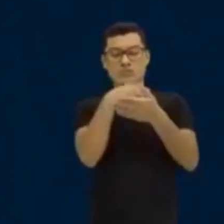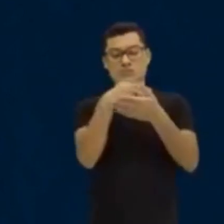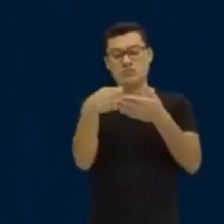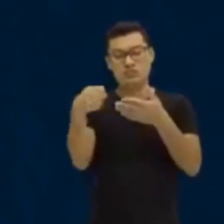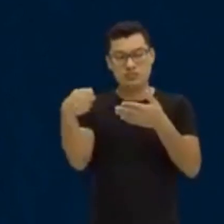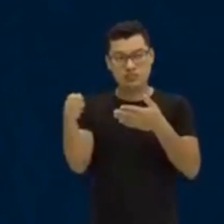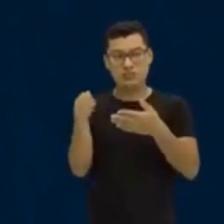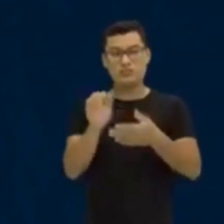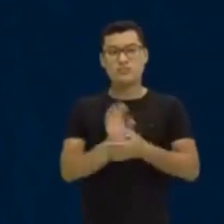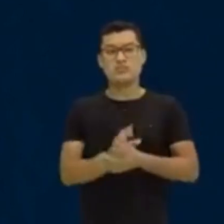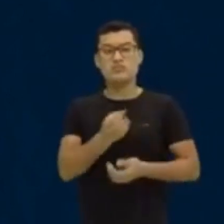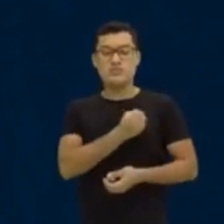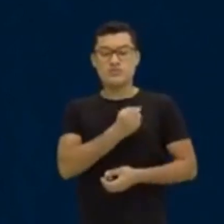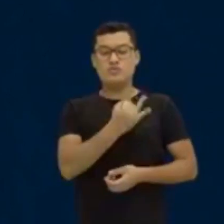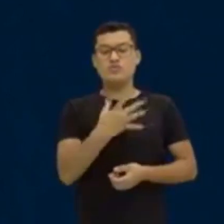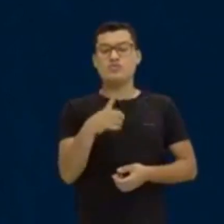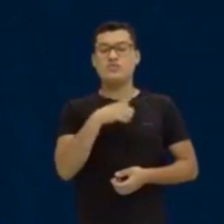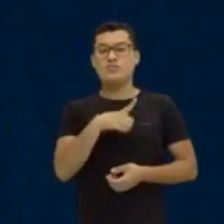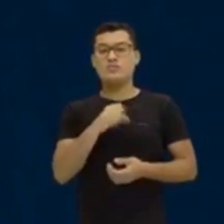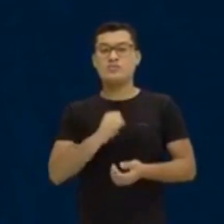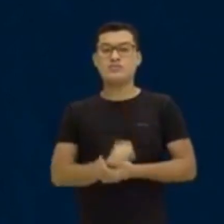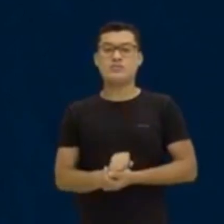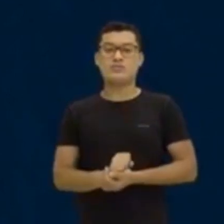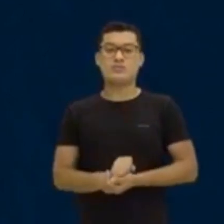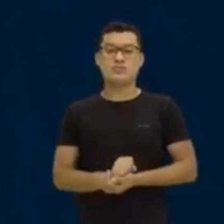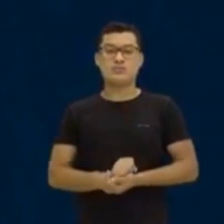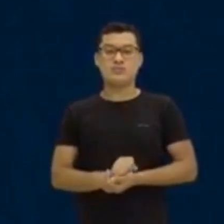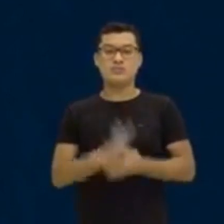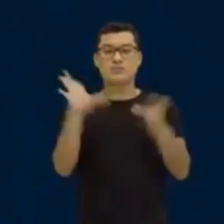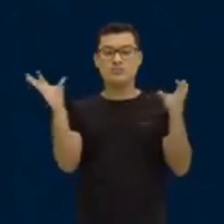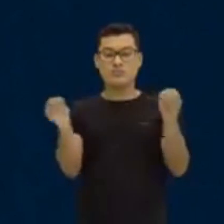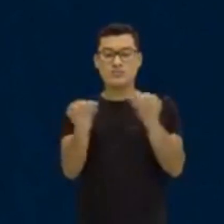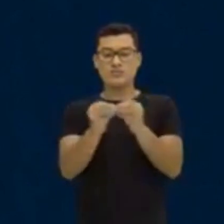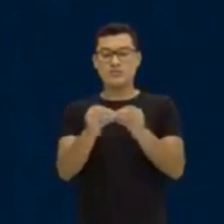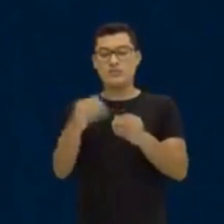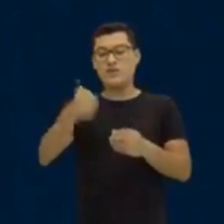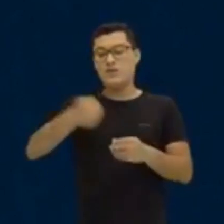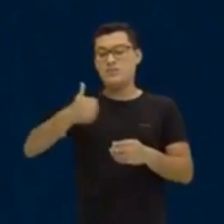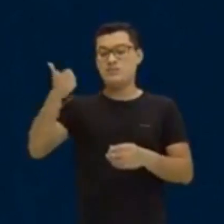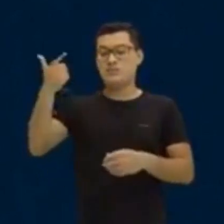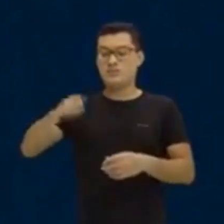o número que eu tenho aí até completar a primeira repetição.